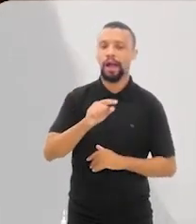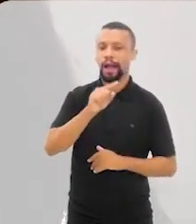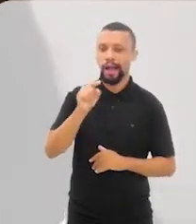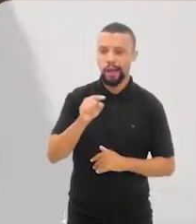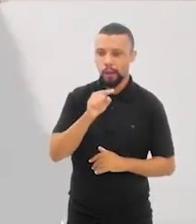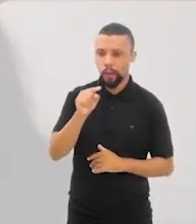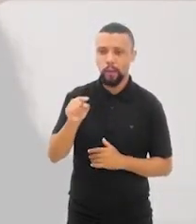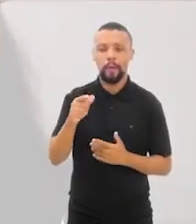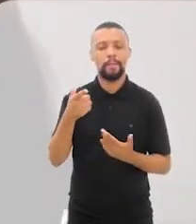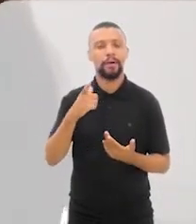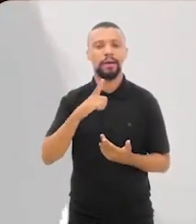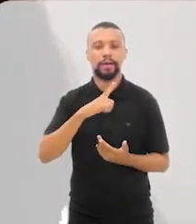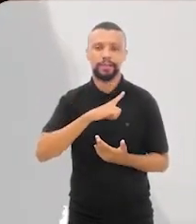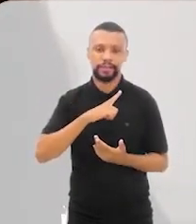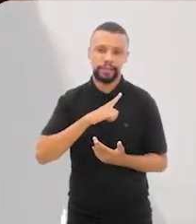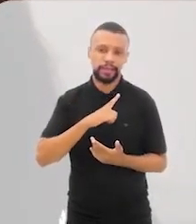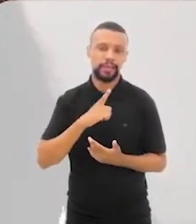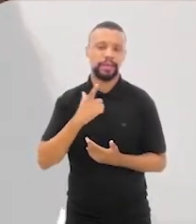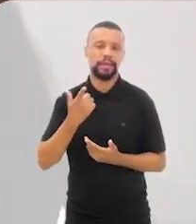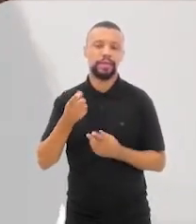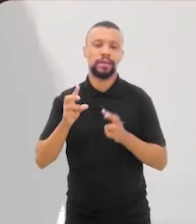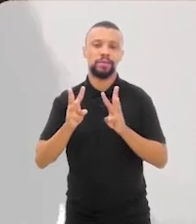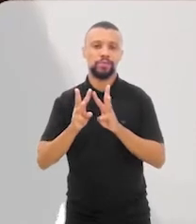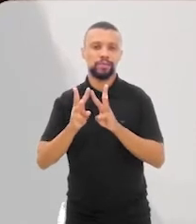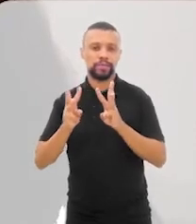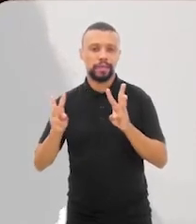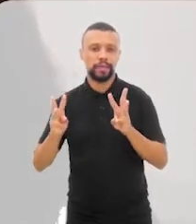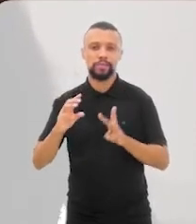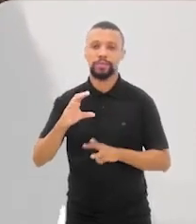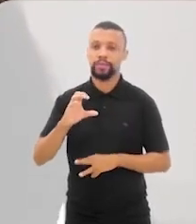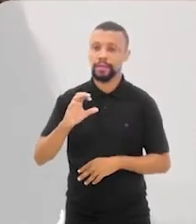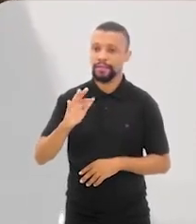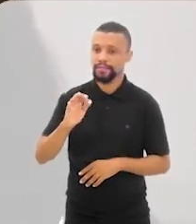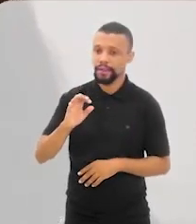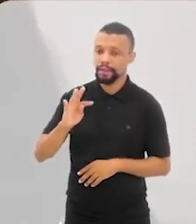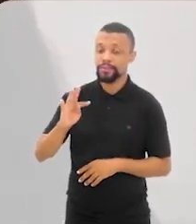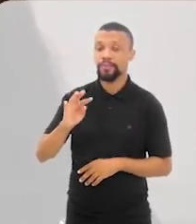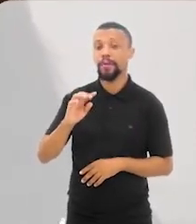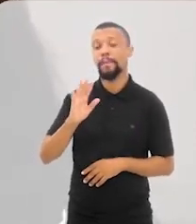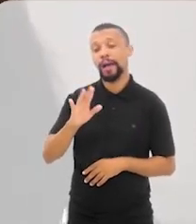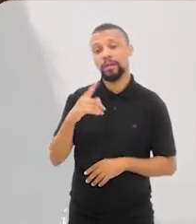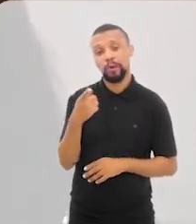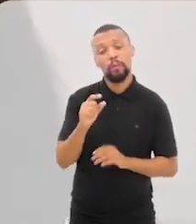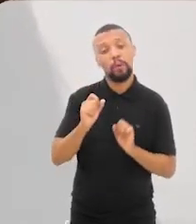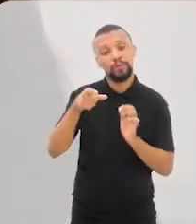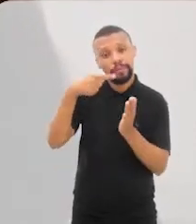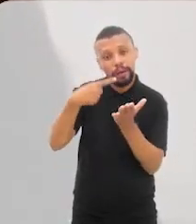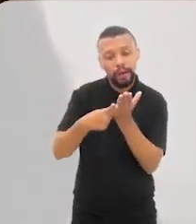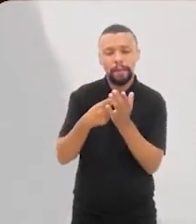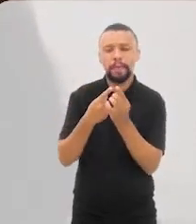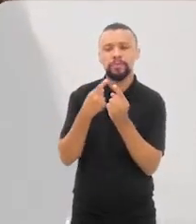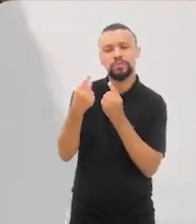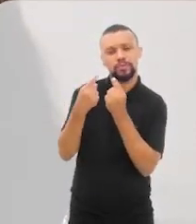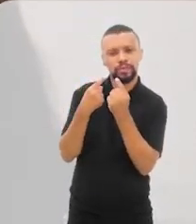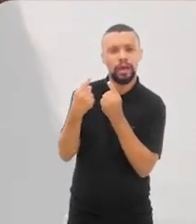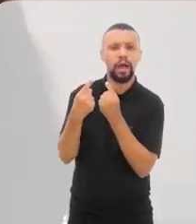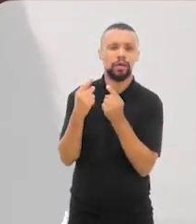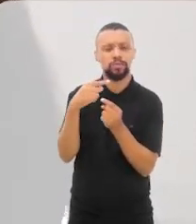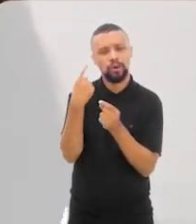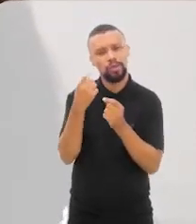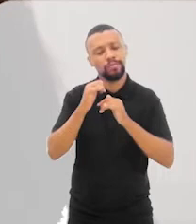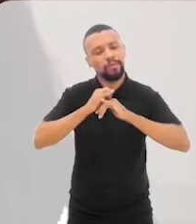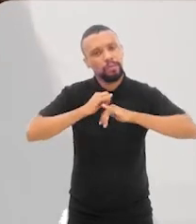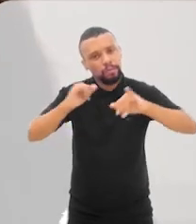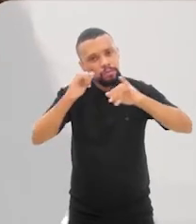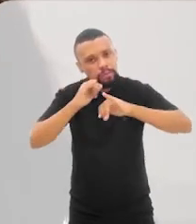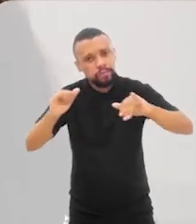de Rio de Impacto, as redes sociais da ITES, CFET, RJ, mas ao mesmo tempo a gente também chama para conversar. Então a gente